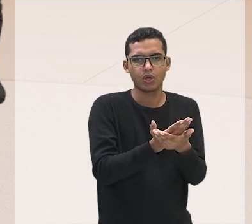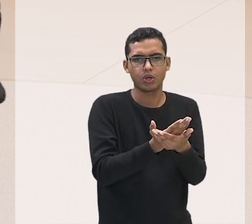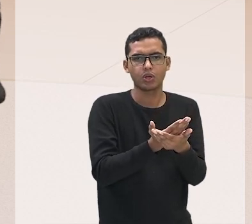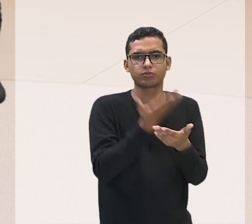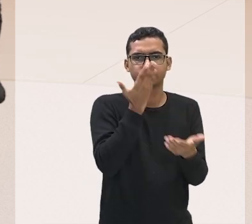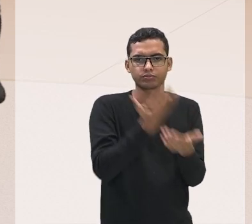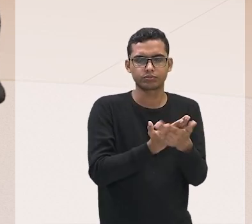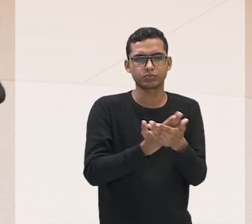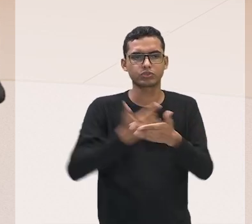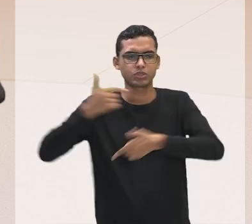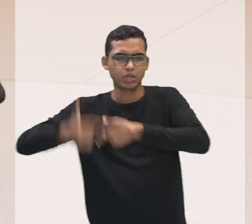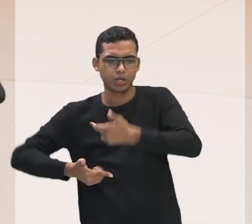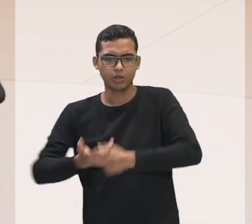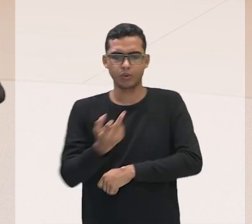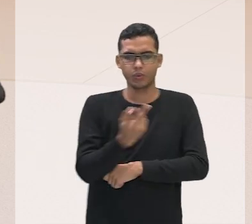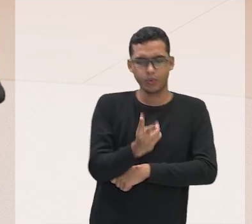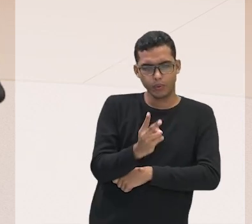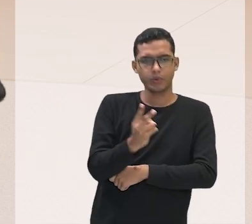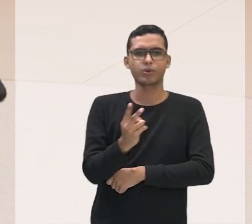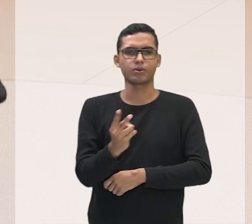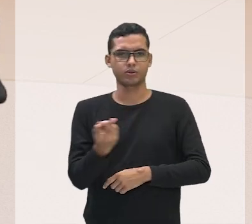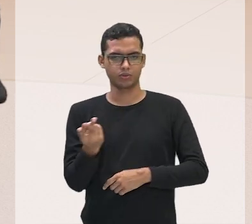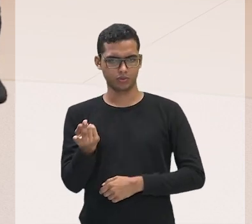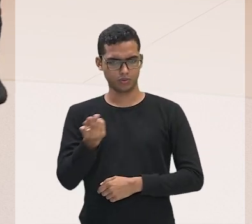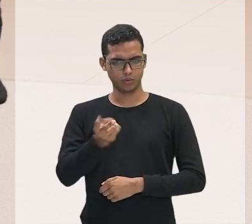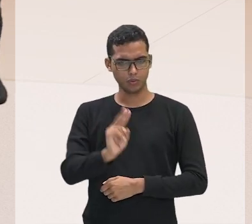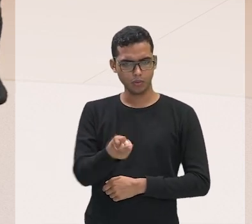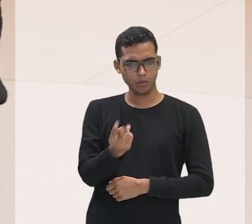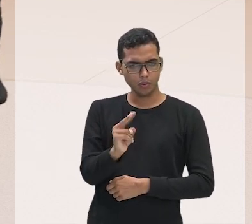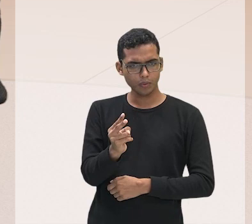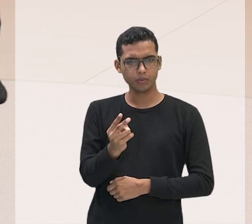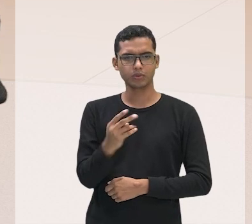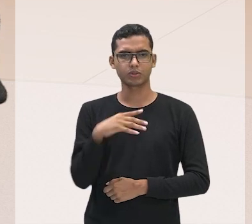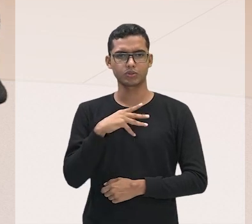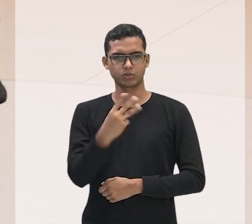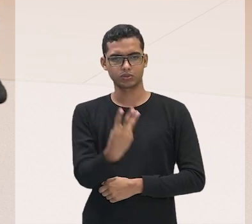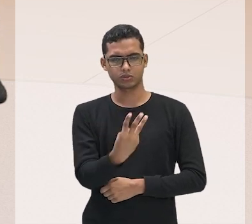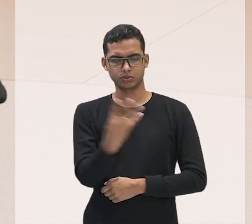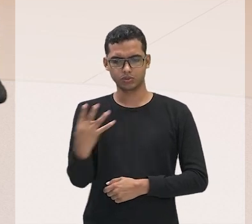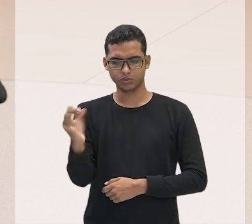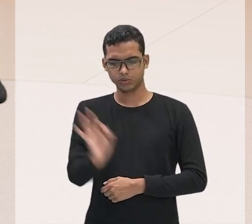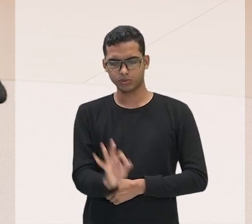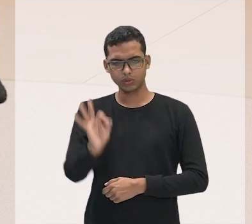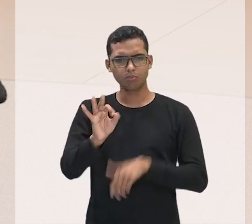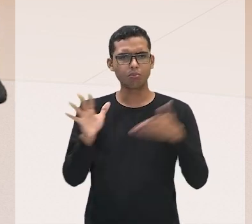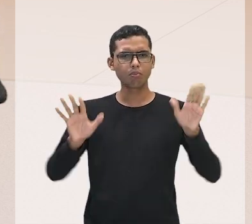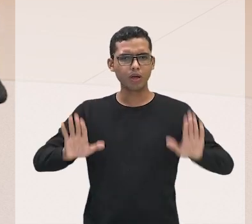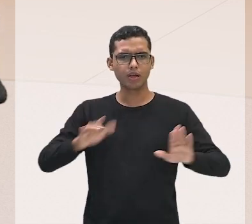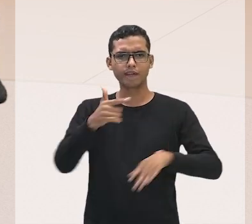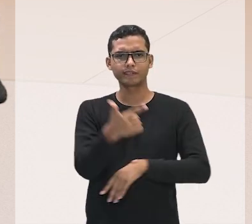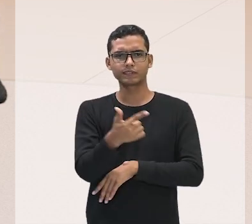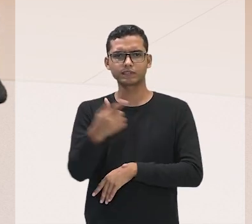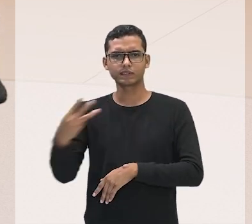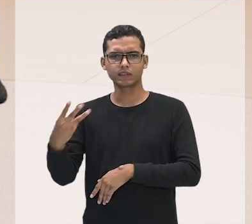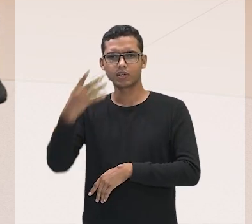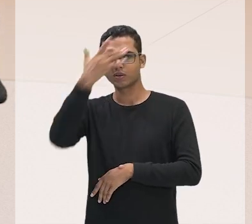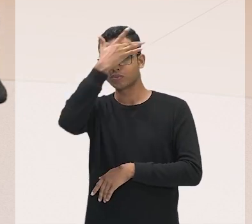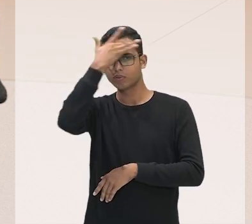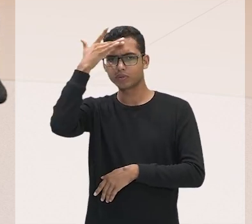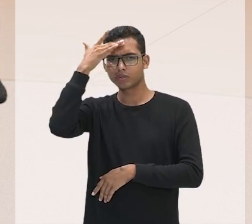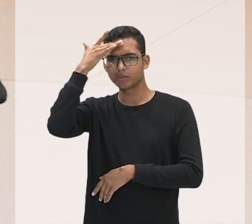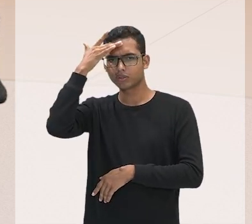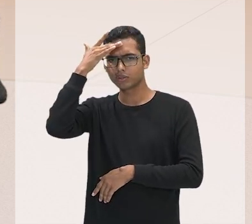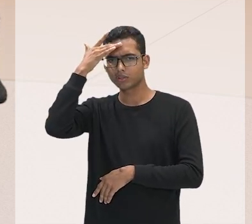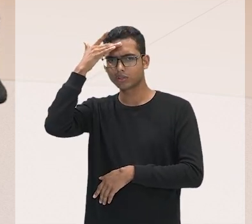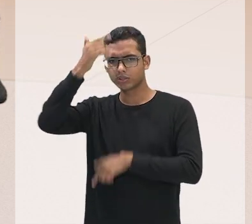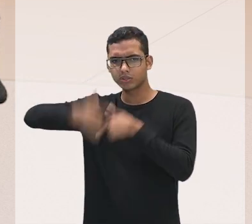estudando e trabalhando que é essa galera que está ali dos 34% mas esses 23% são um problema sério que os governos têm